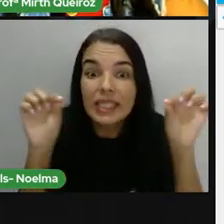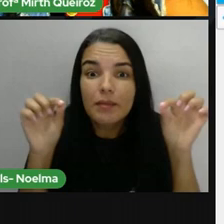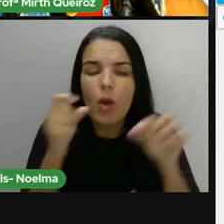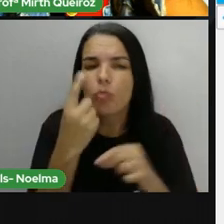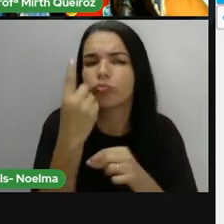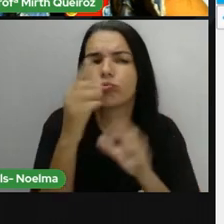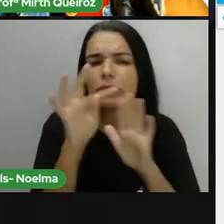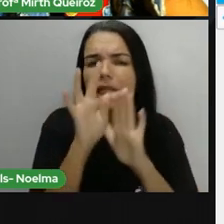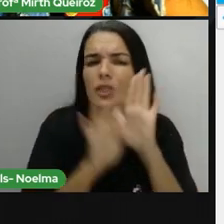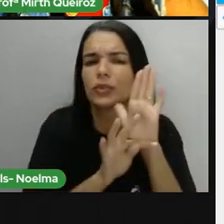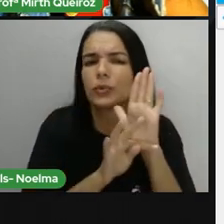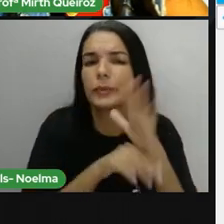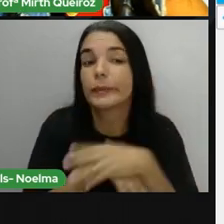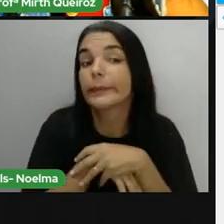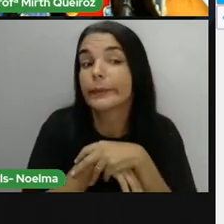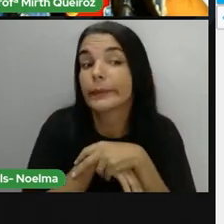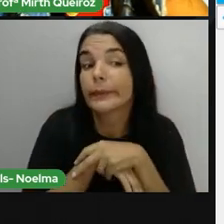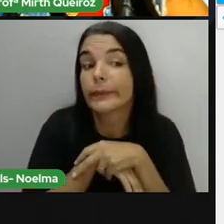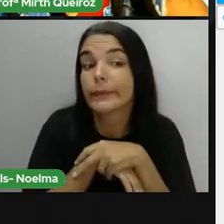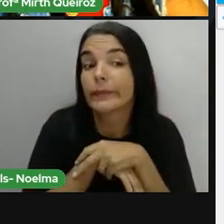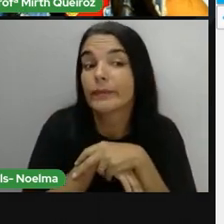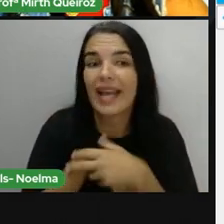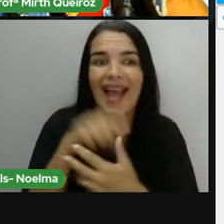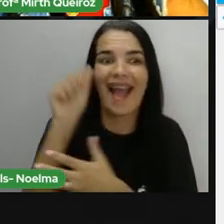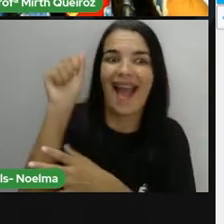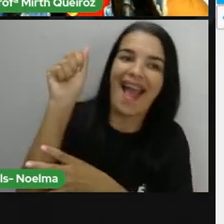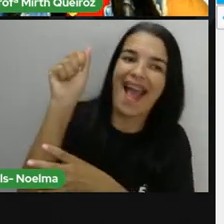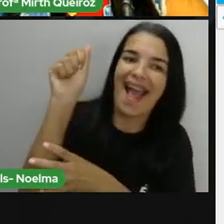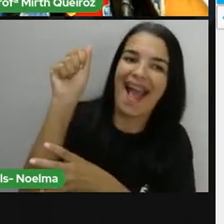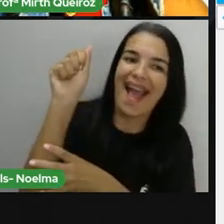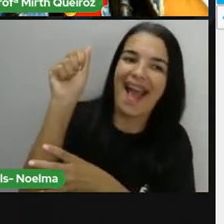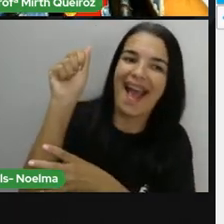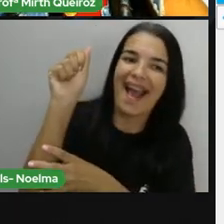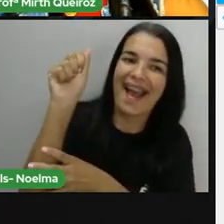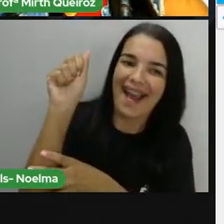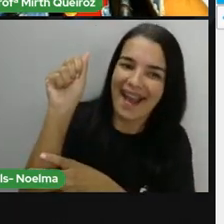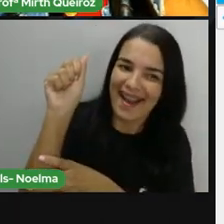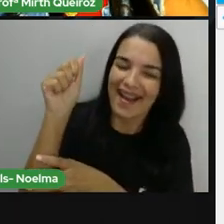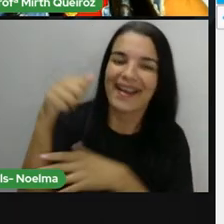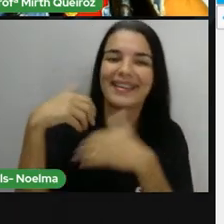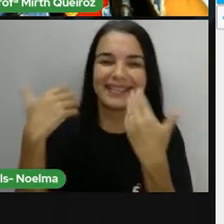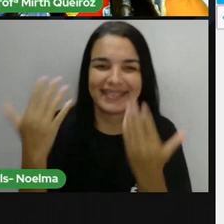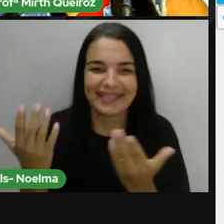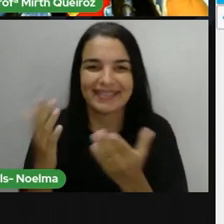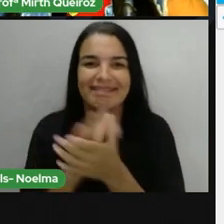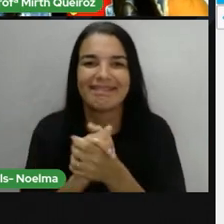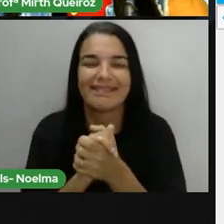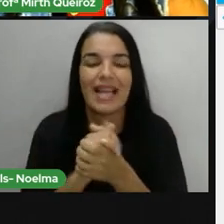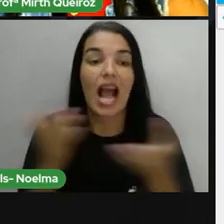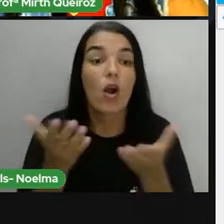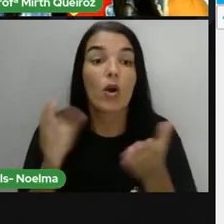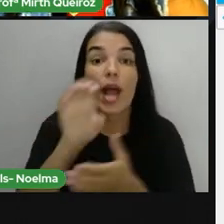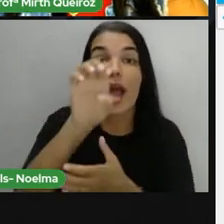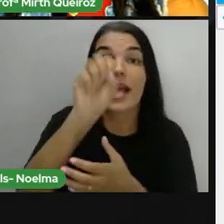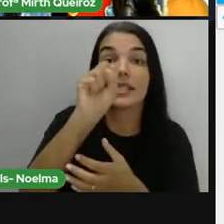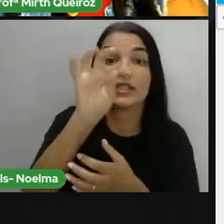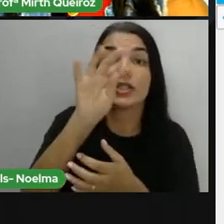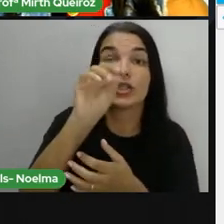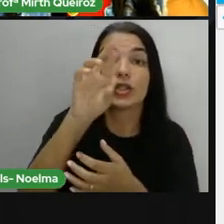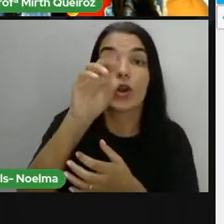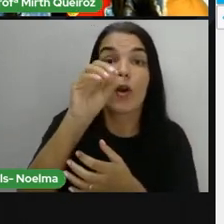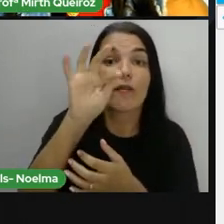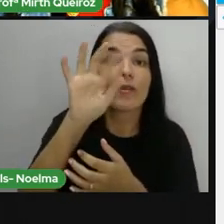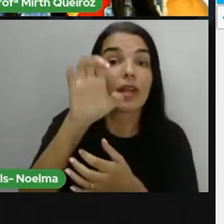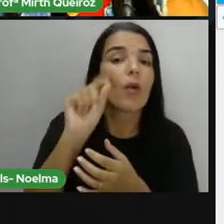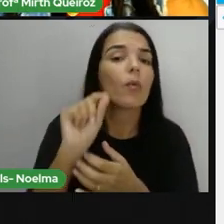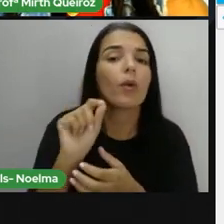do poema, um texto, uma linha do poema. Uma estrofe é